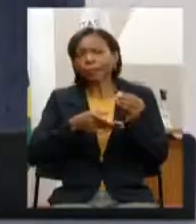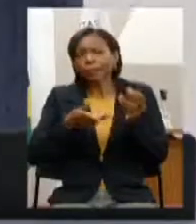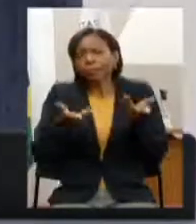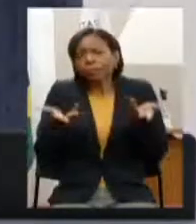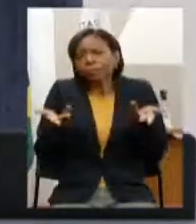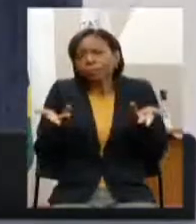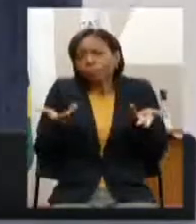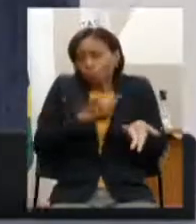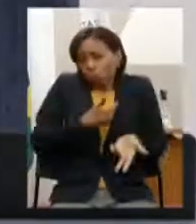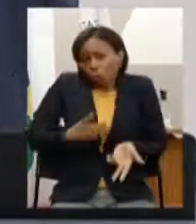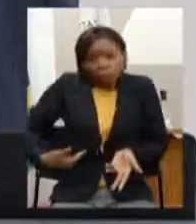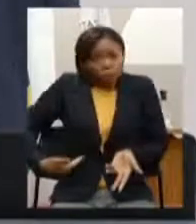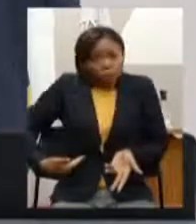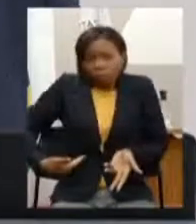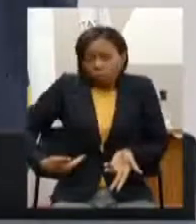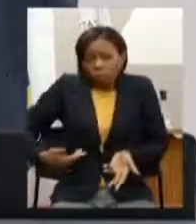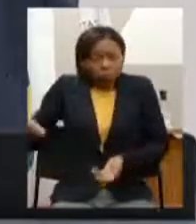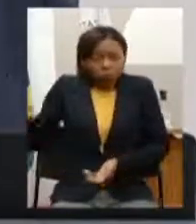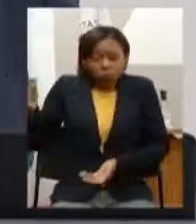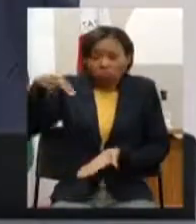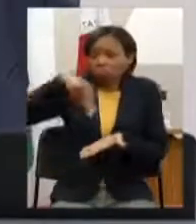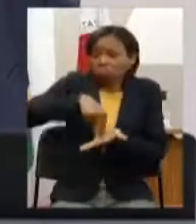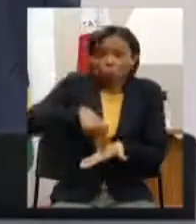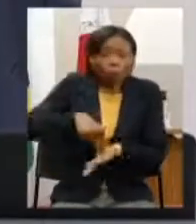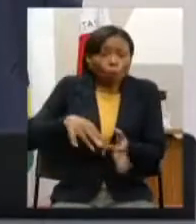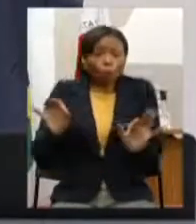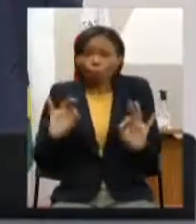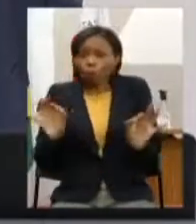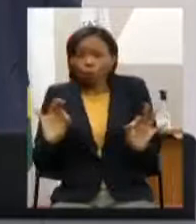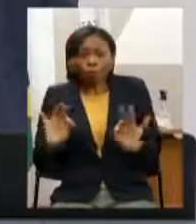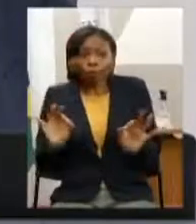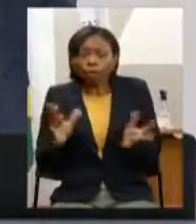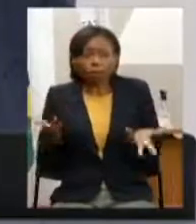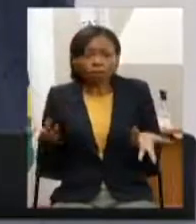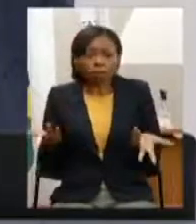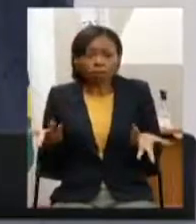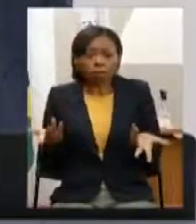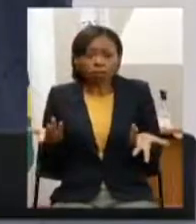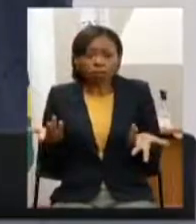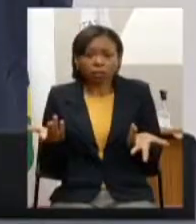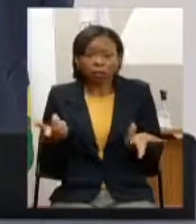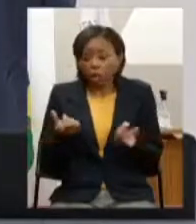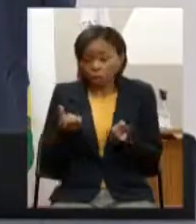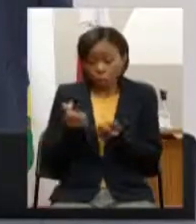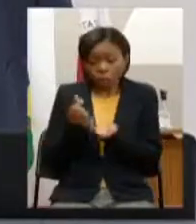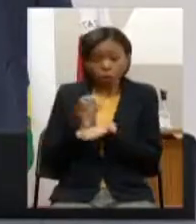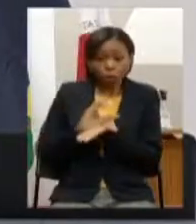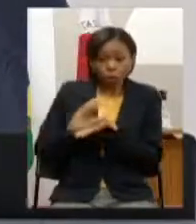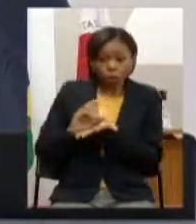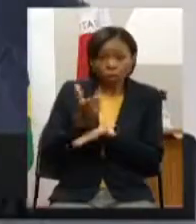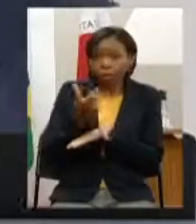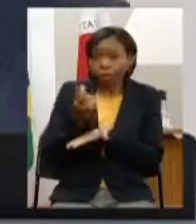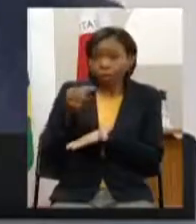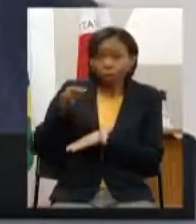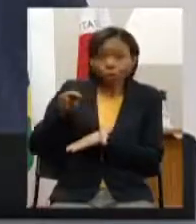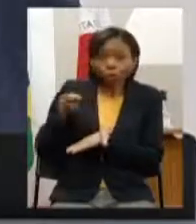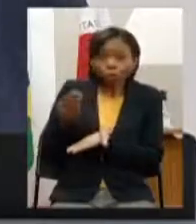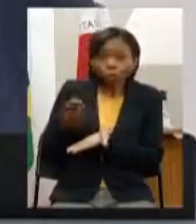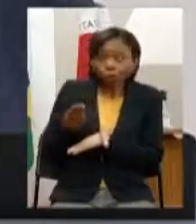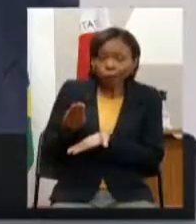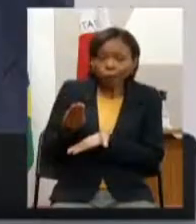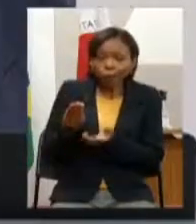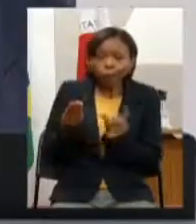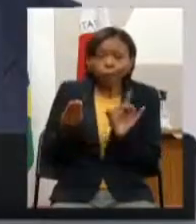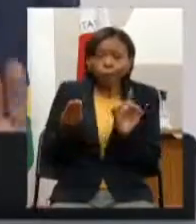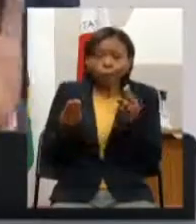e disputa o pequeno recurso que é dado de 20 milhões que até agora só executou 3